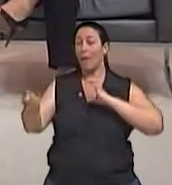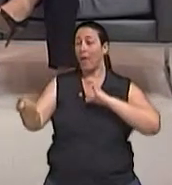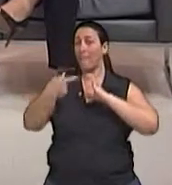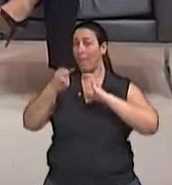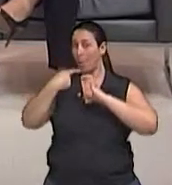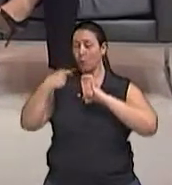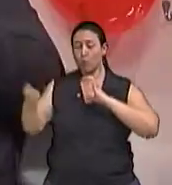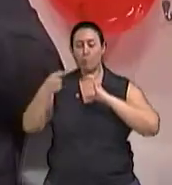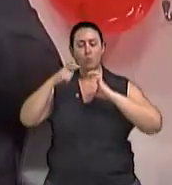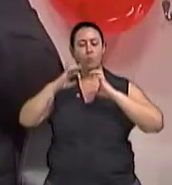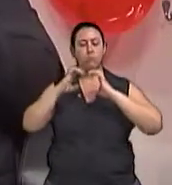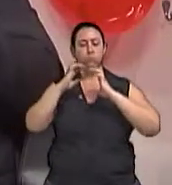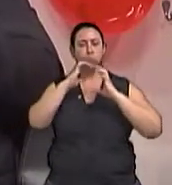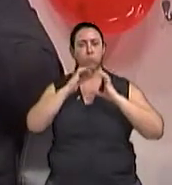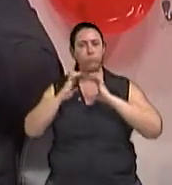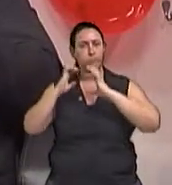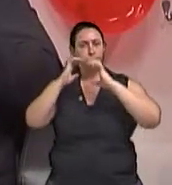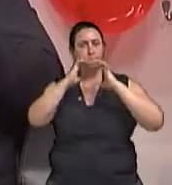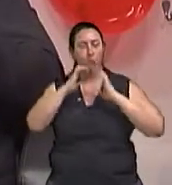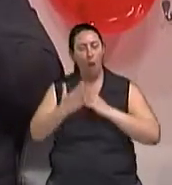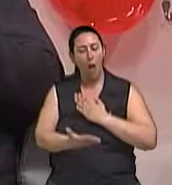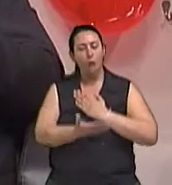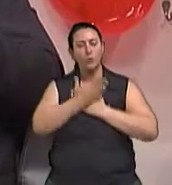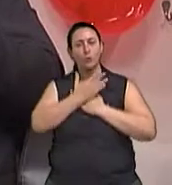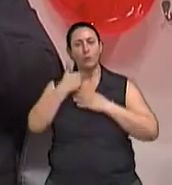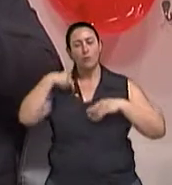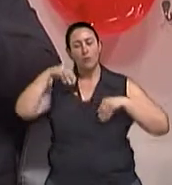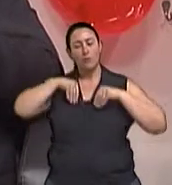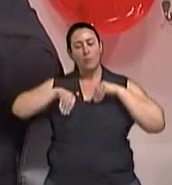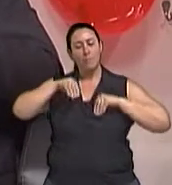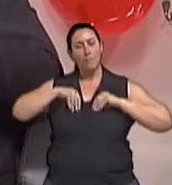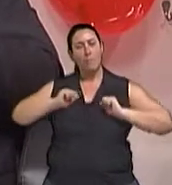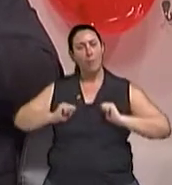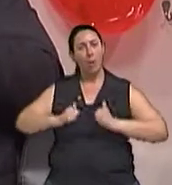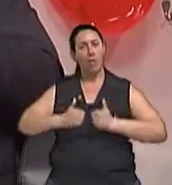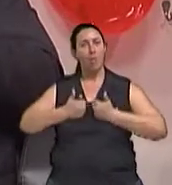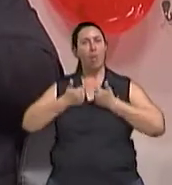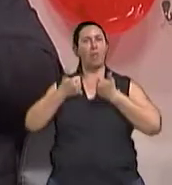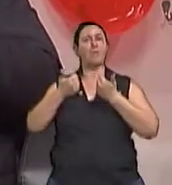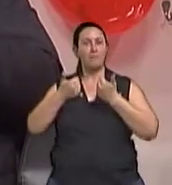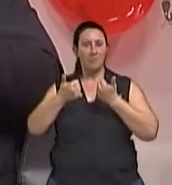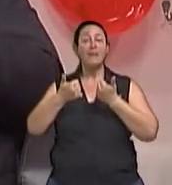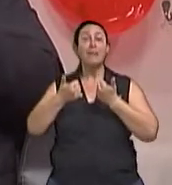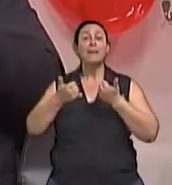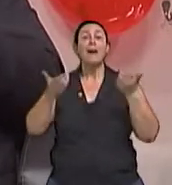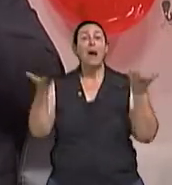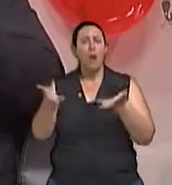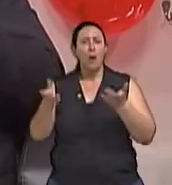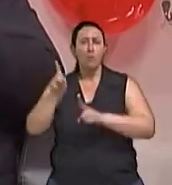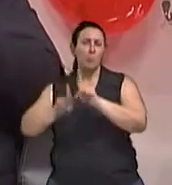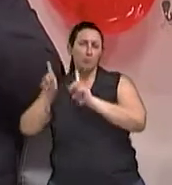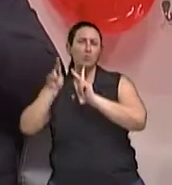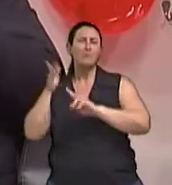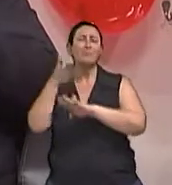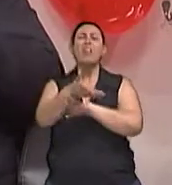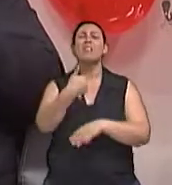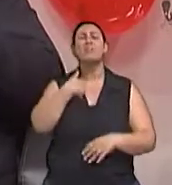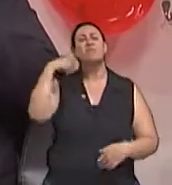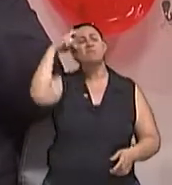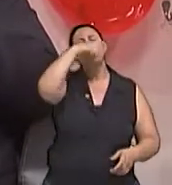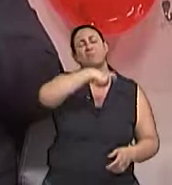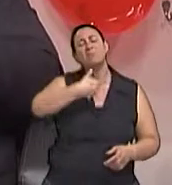né? Então, frequentemente as pessoas me procuram no consultório, por exemplo, dizendo que estão com dificuldade para dormir, têm